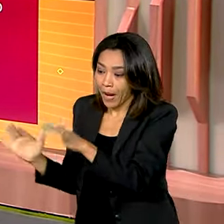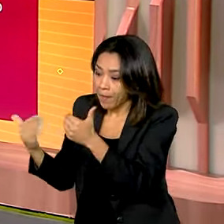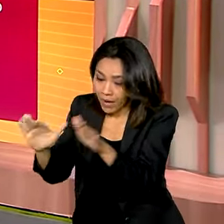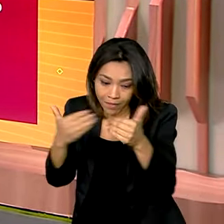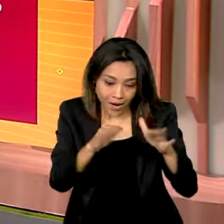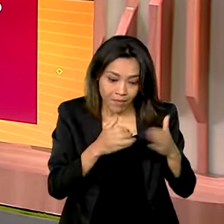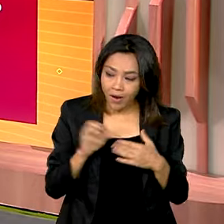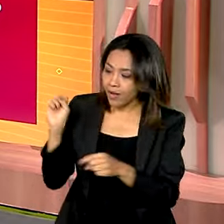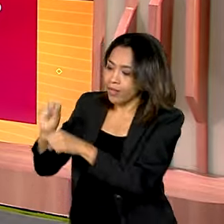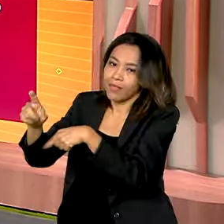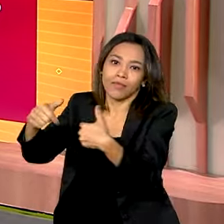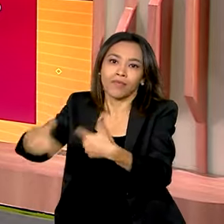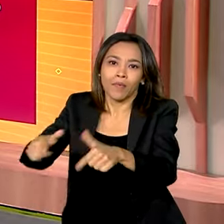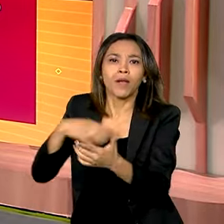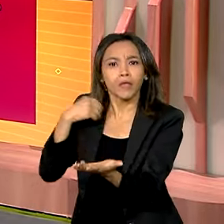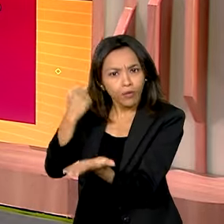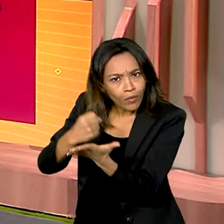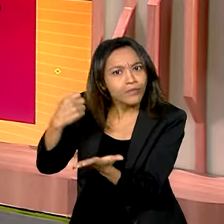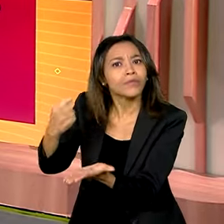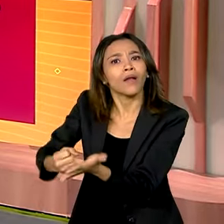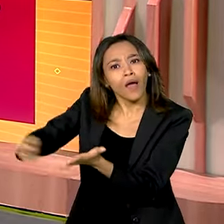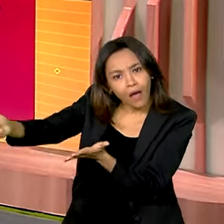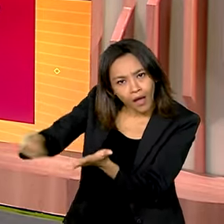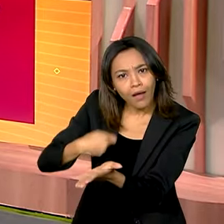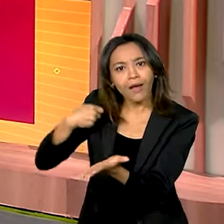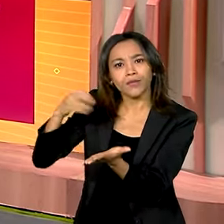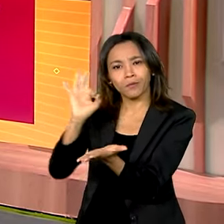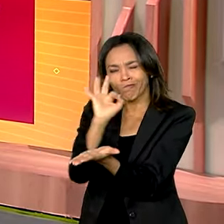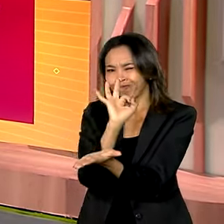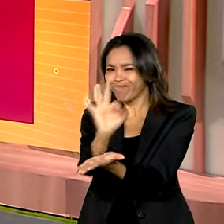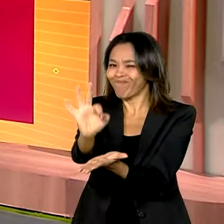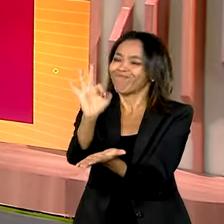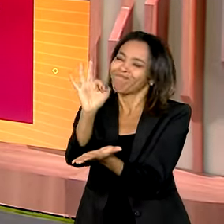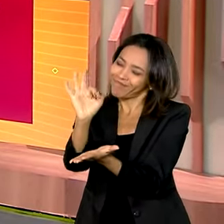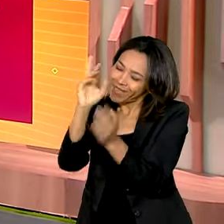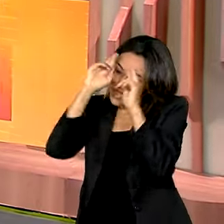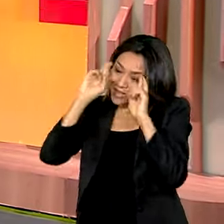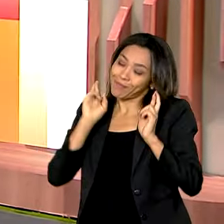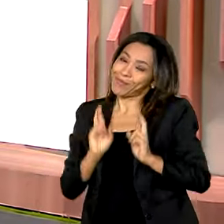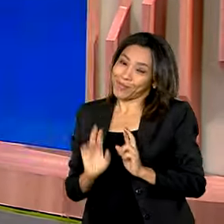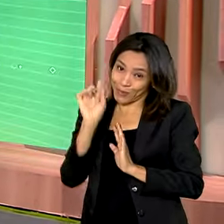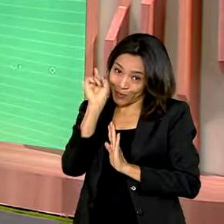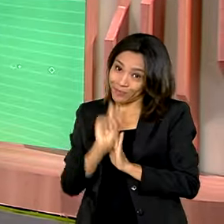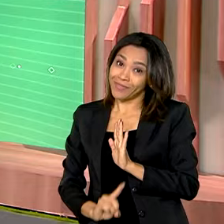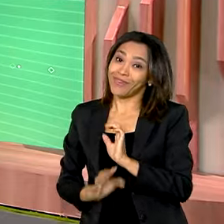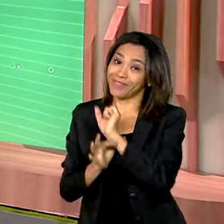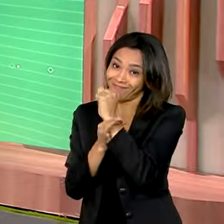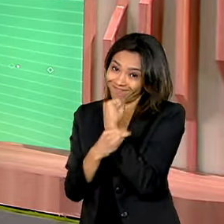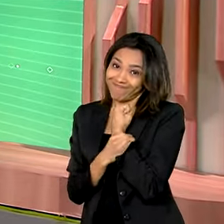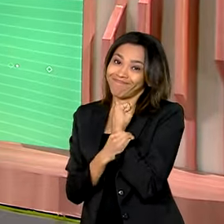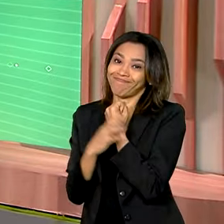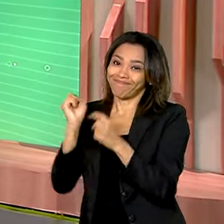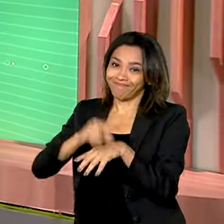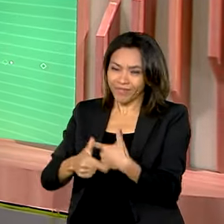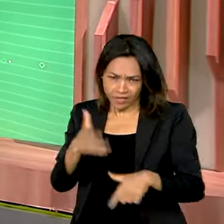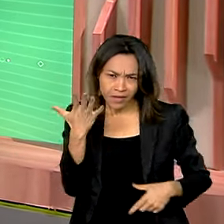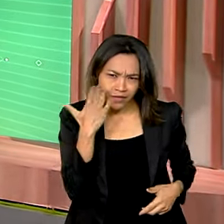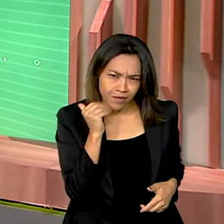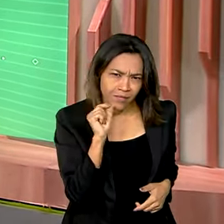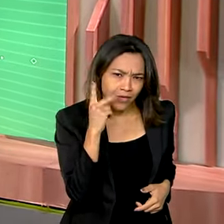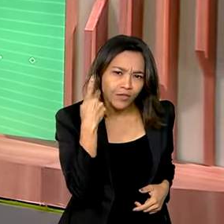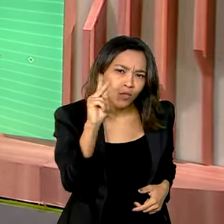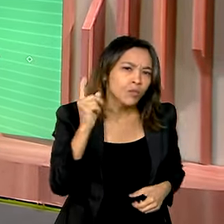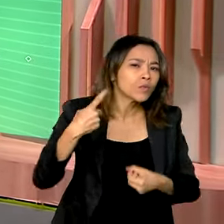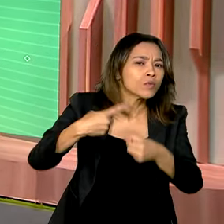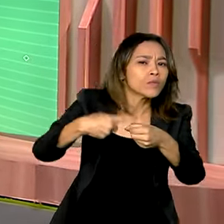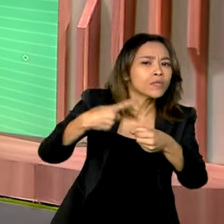que são aqueles com carteira assinada e todos os direitos trabalhistas garantidos. Para saber mais sobre o seu município